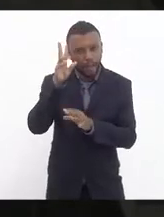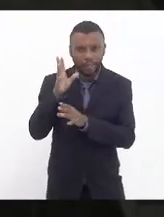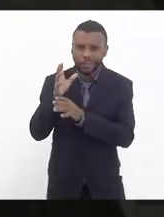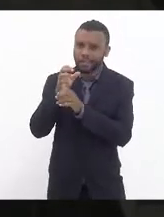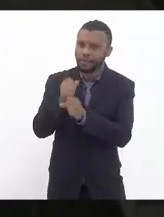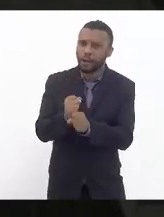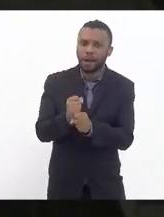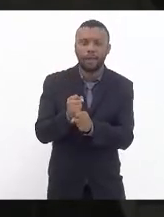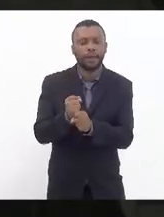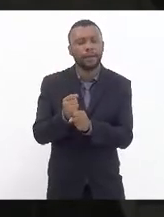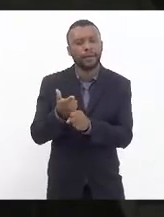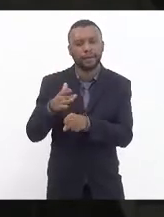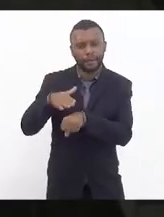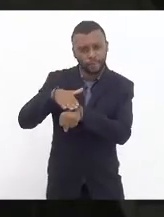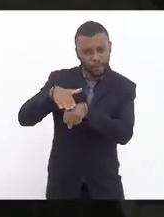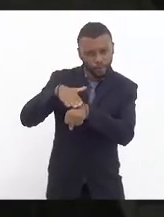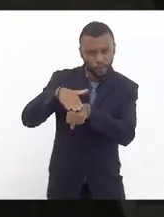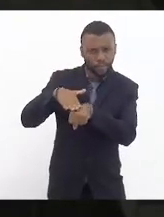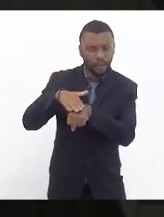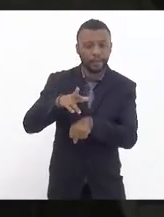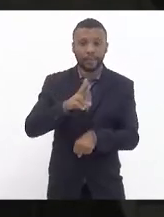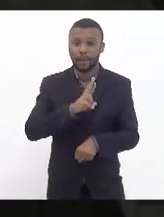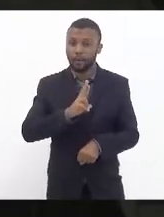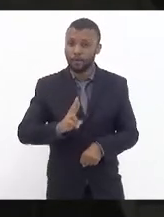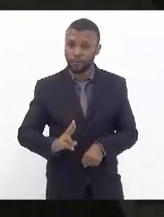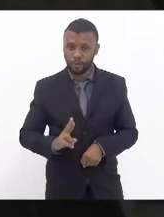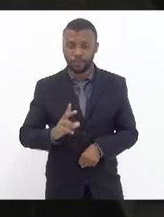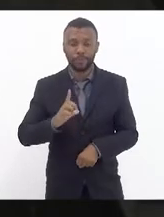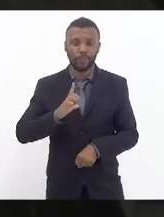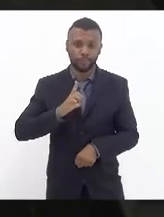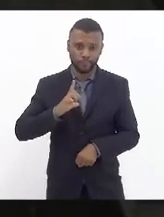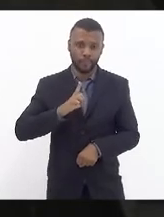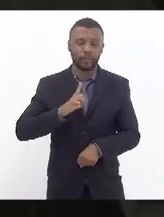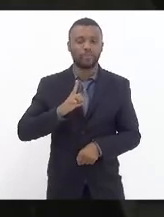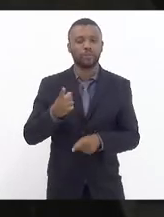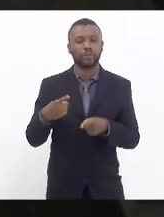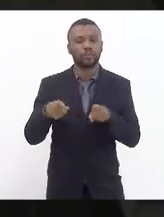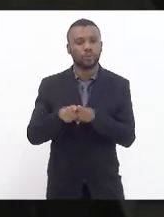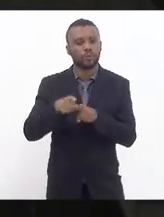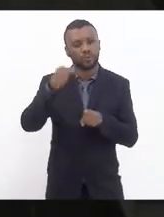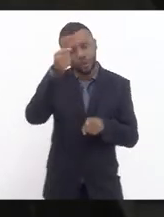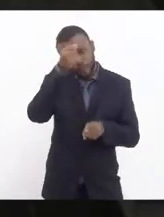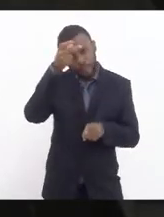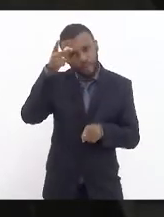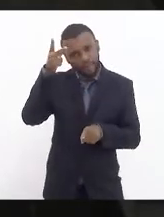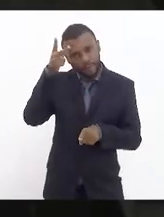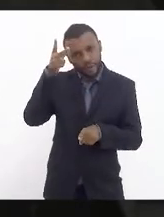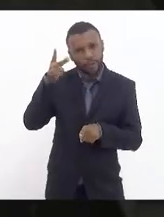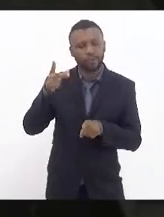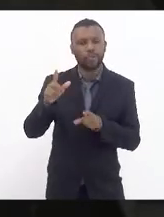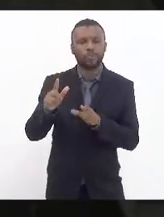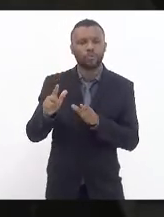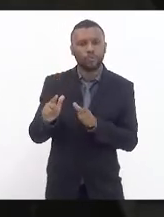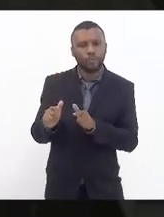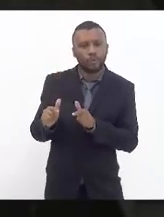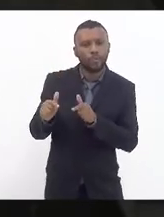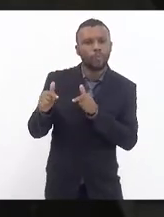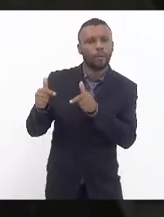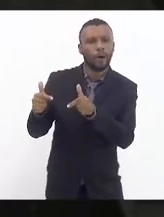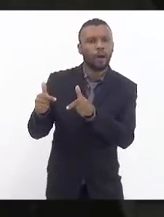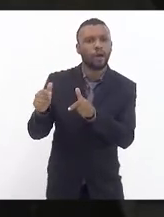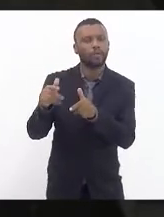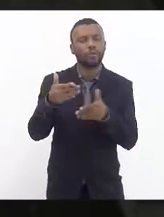conversa republicana que tivemos com o prefeito no ato do convite que o mesmo